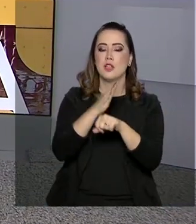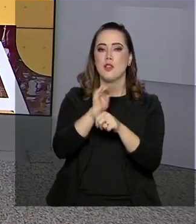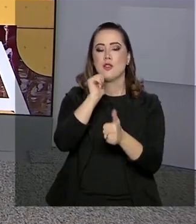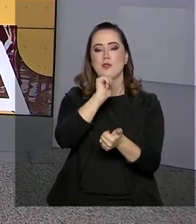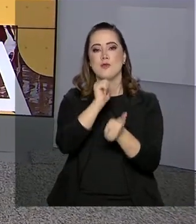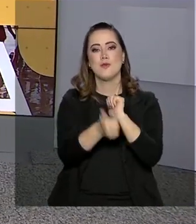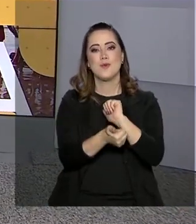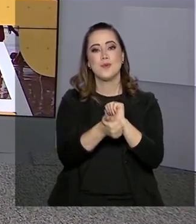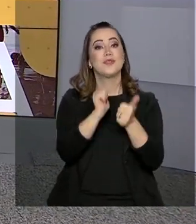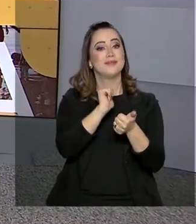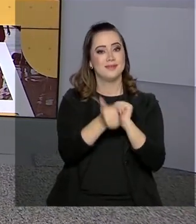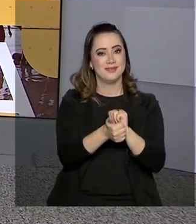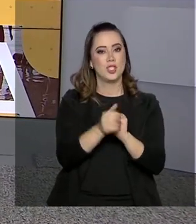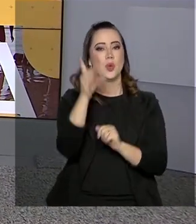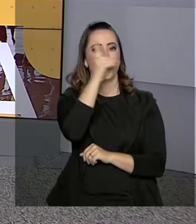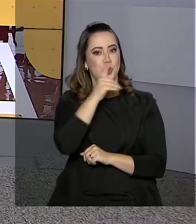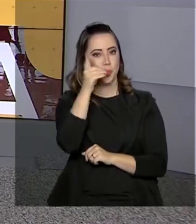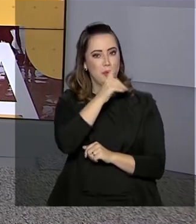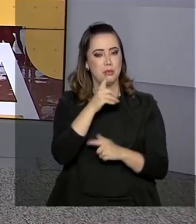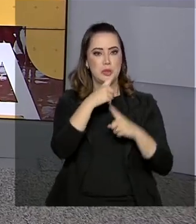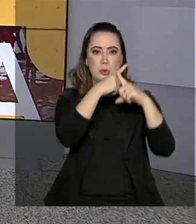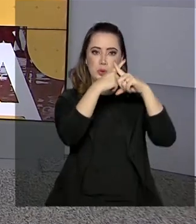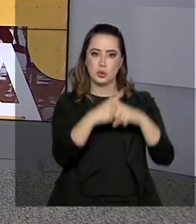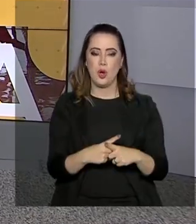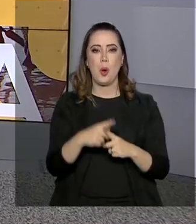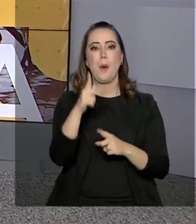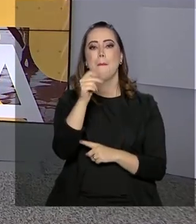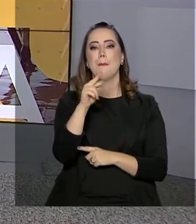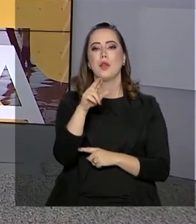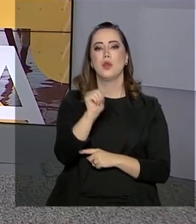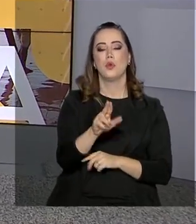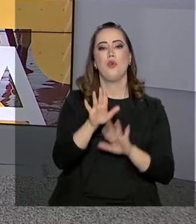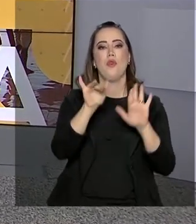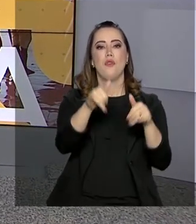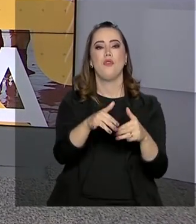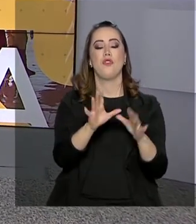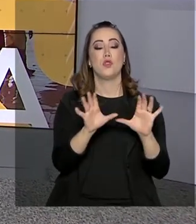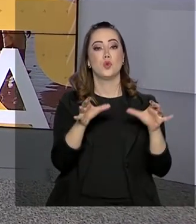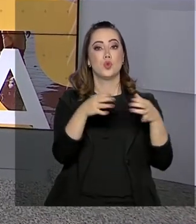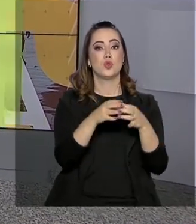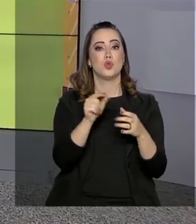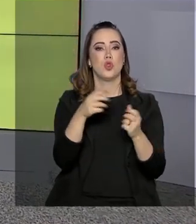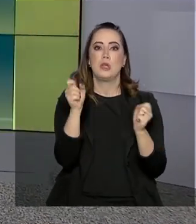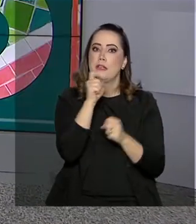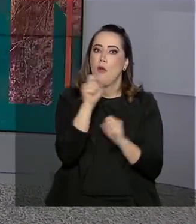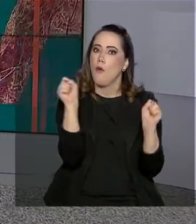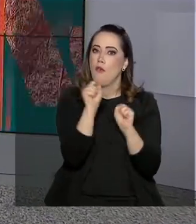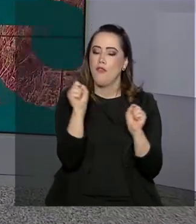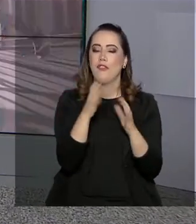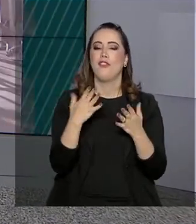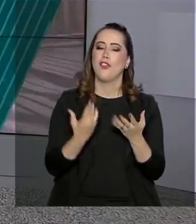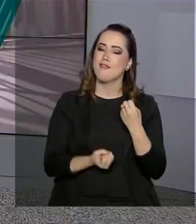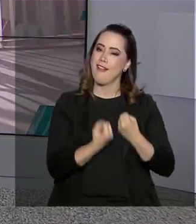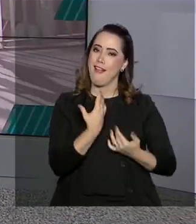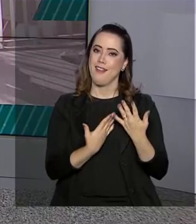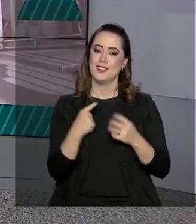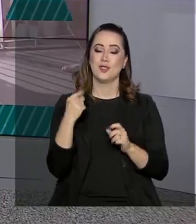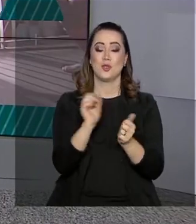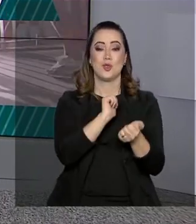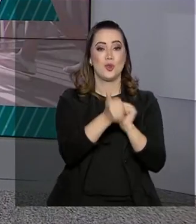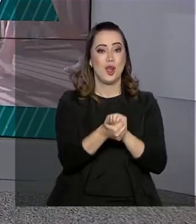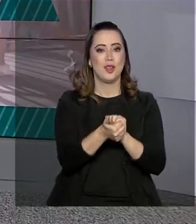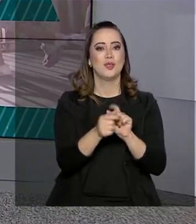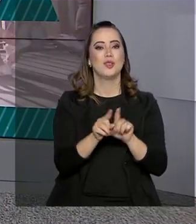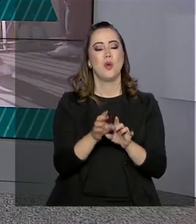Seleção Brasileira, que no domingo enfrenta o Peru na final da Copa América. E que o frio não desaqueça os nossos jogadores.